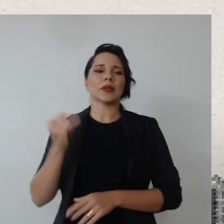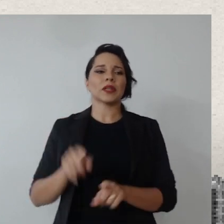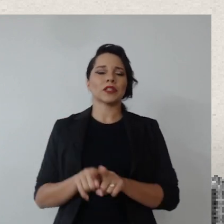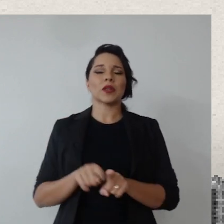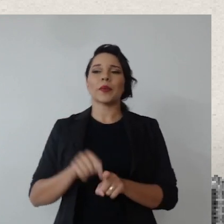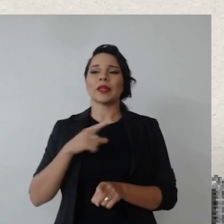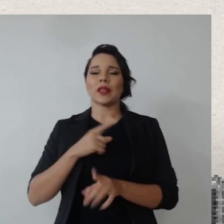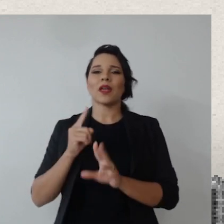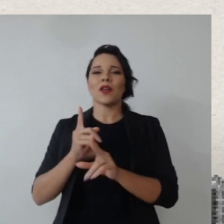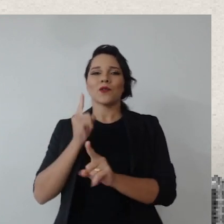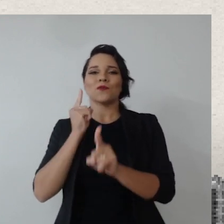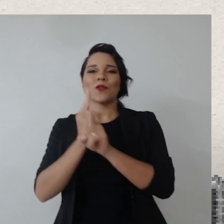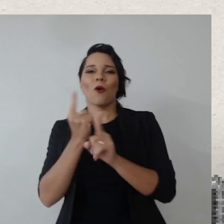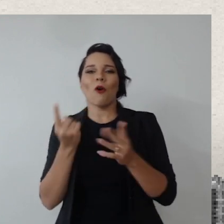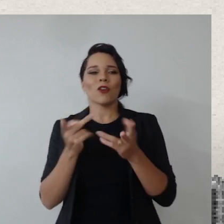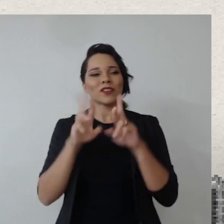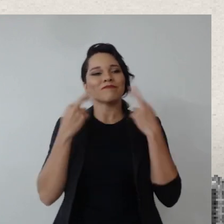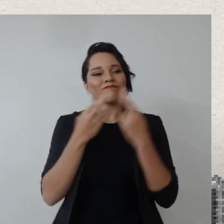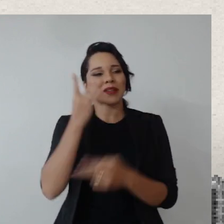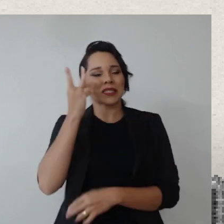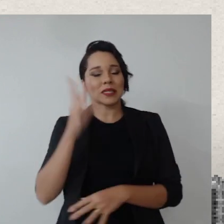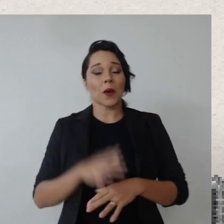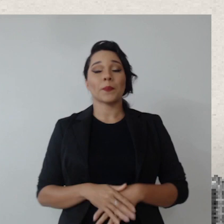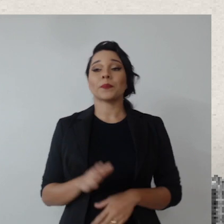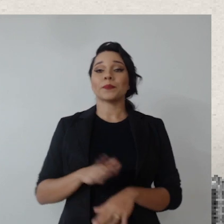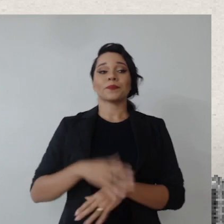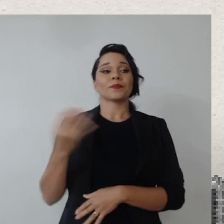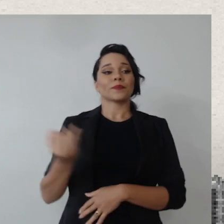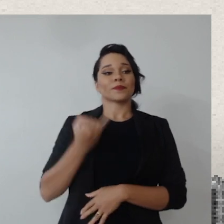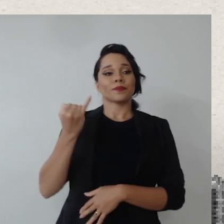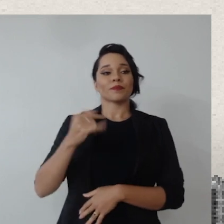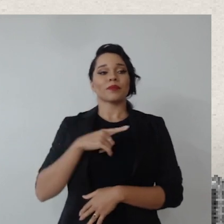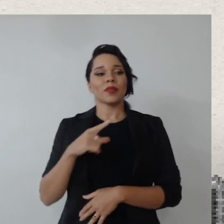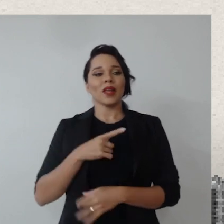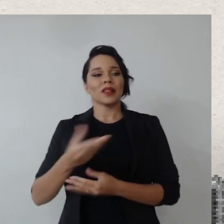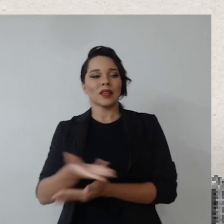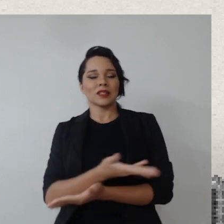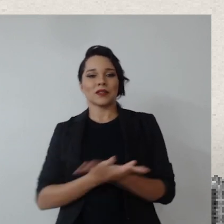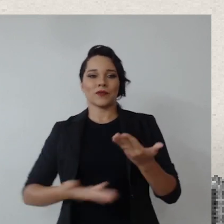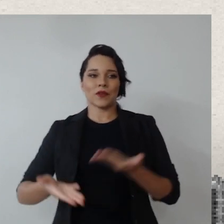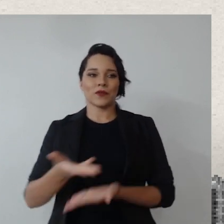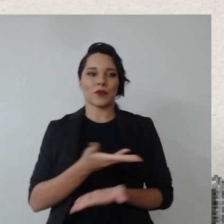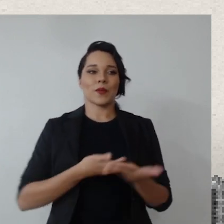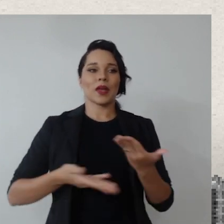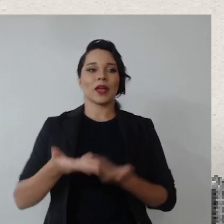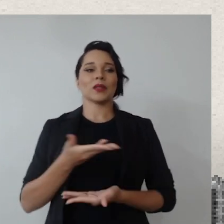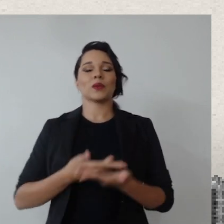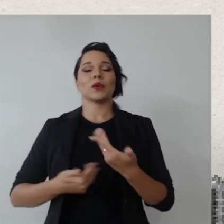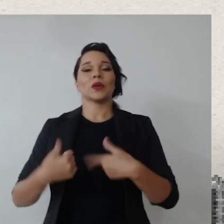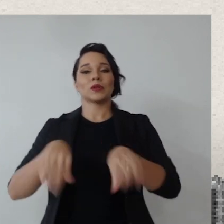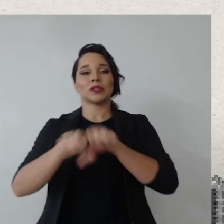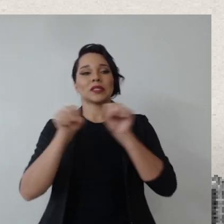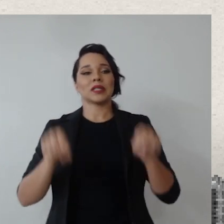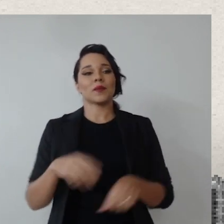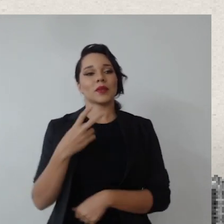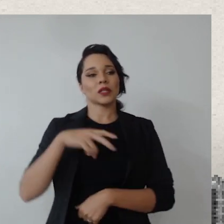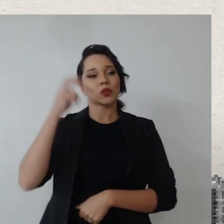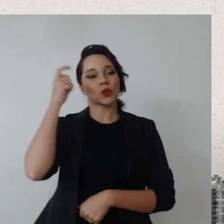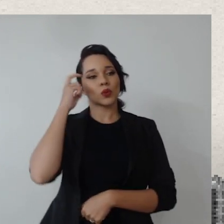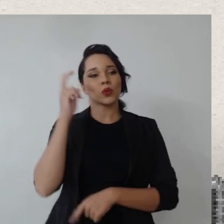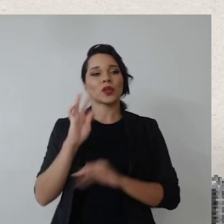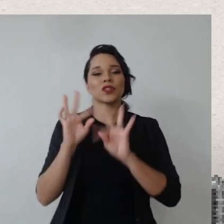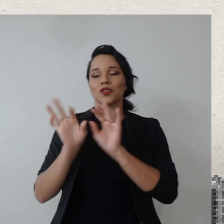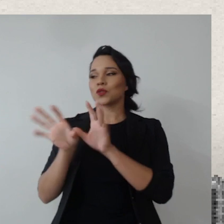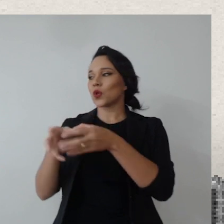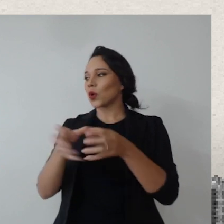que a gente tenha alguns encontros de integração presencial, mas o mais importante é buscar esse envolvimento, dos subsistemas da estrutura ali,